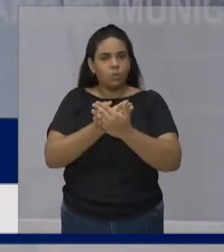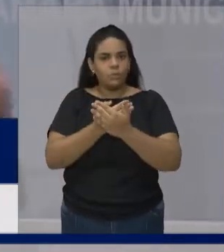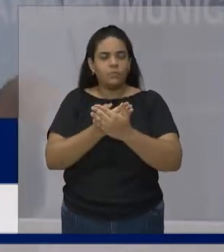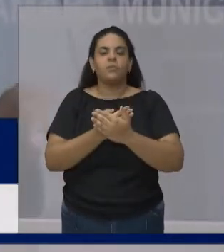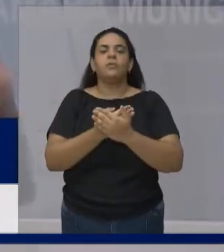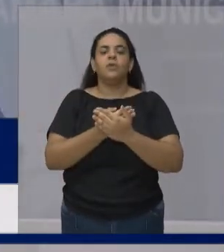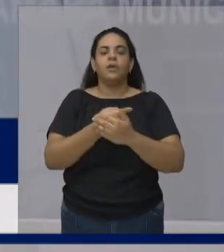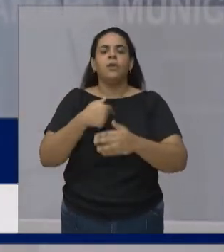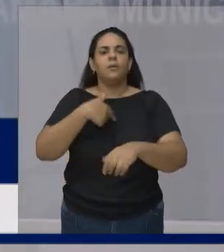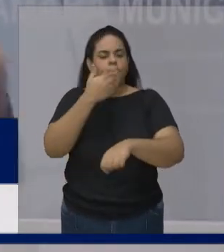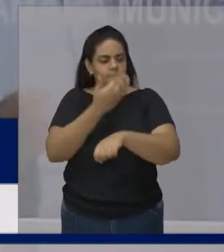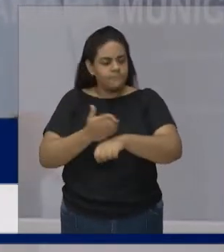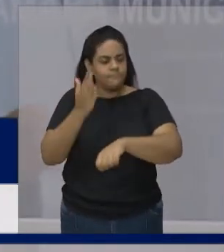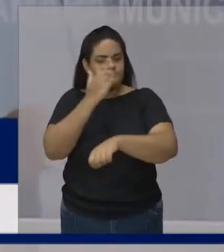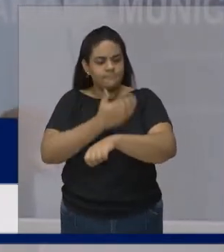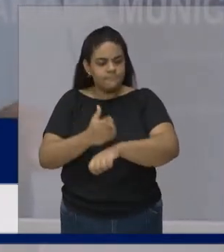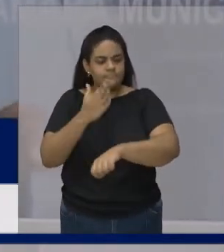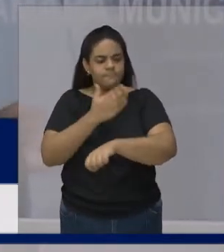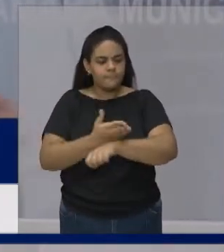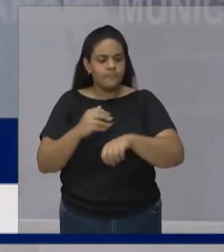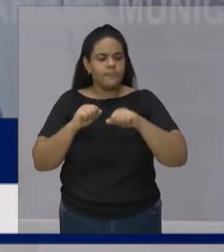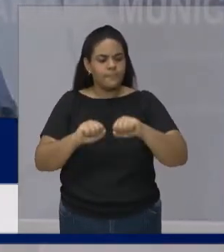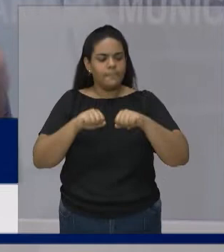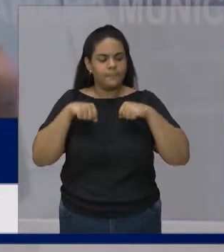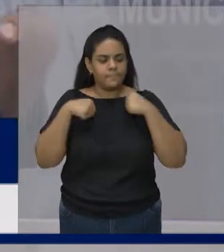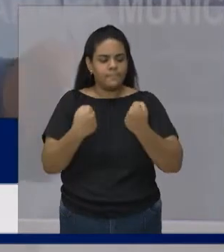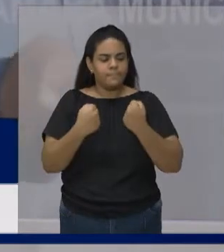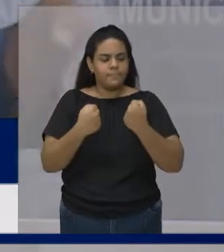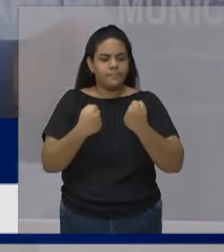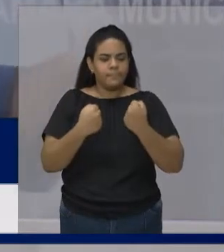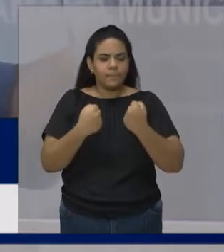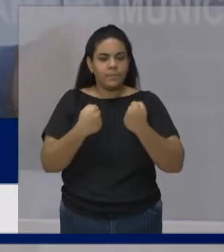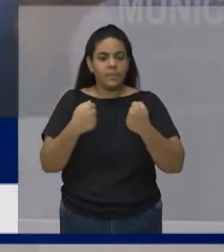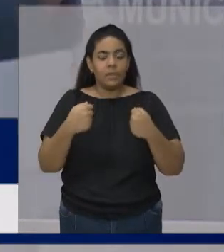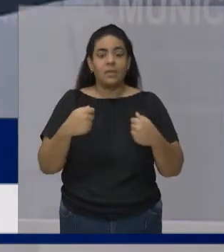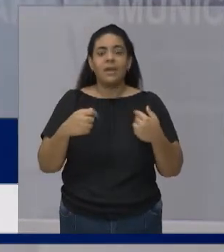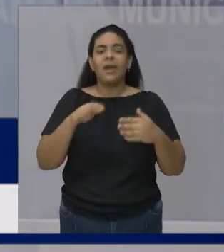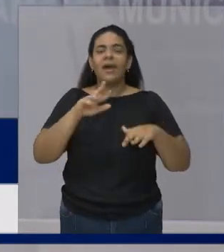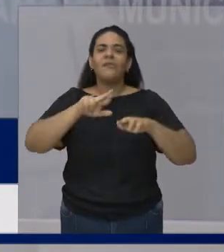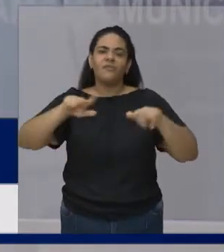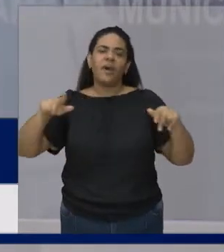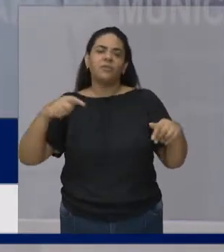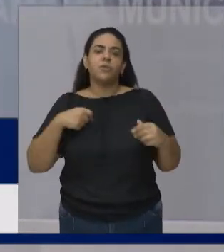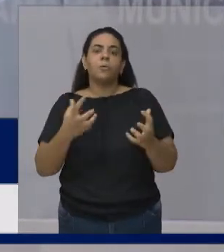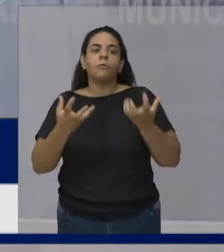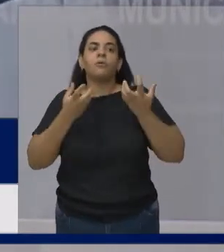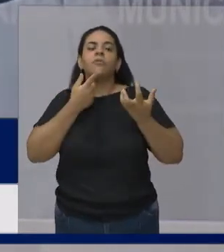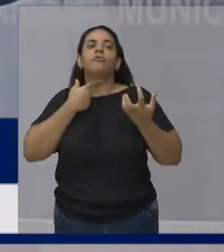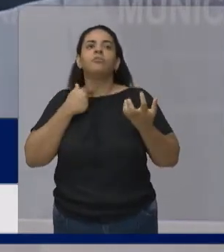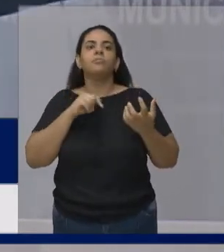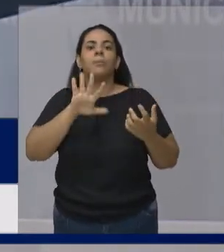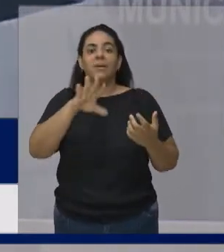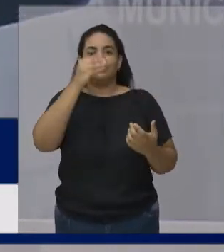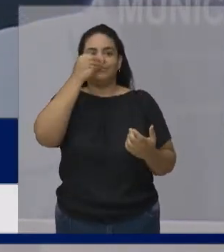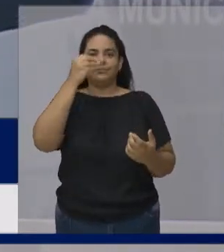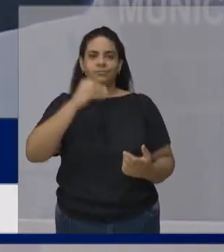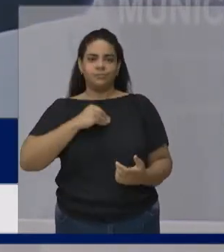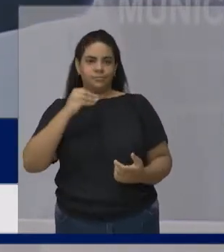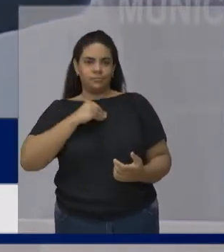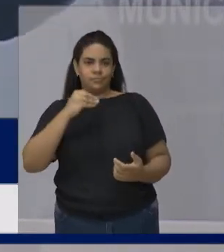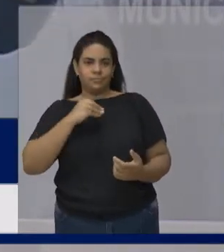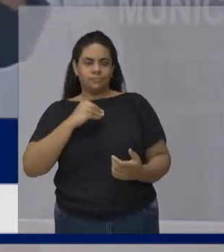Eu treinei Eu dediquei Eu abdiquei De muitas coisas Nós estávamos conversando isso Né, vereador? Lá atrás